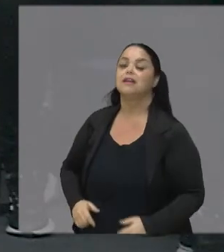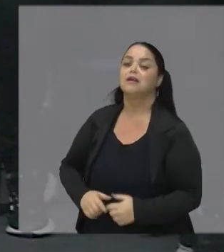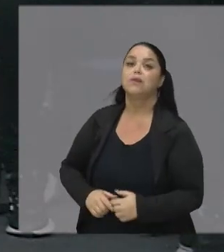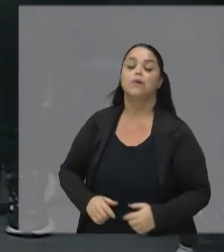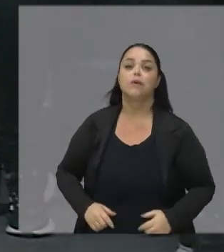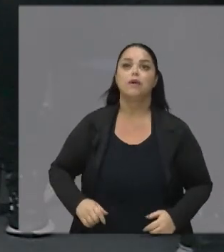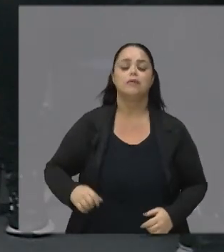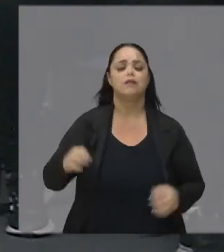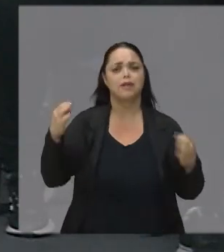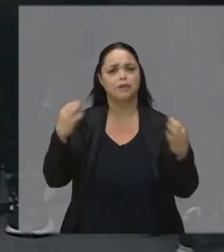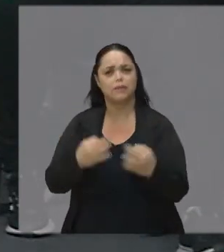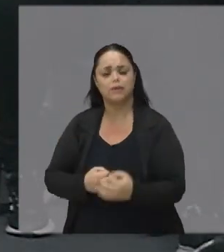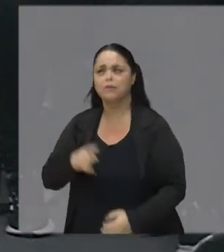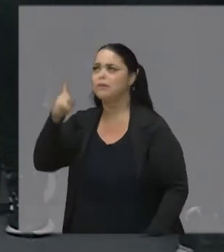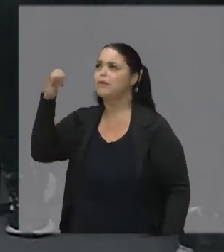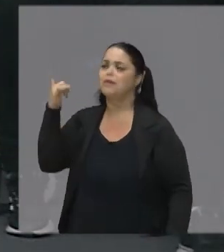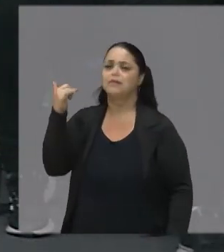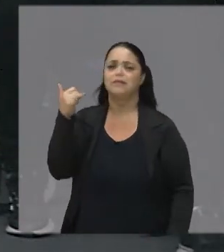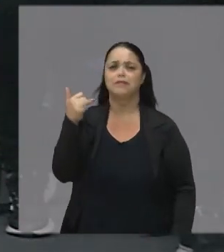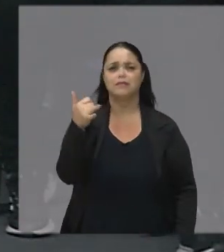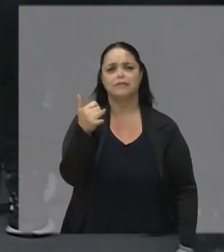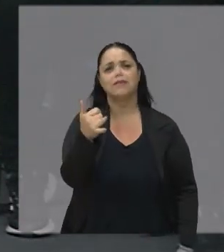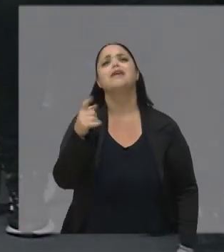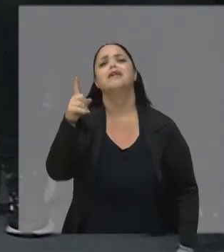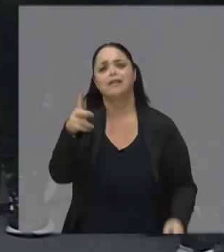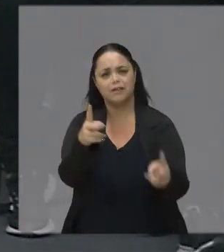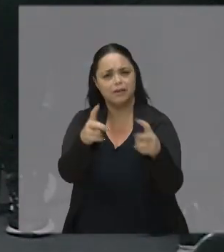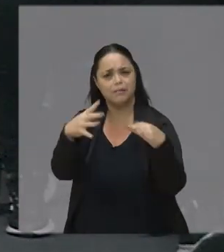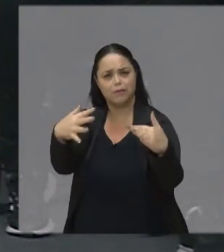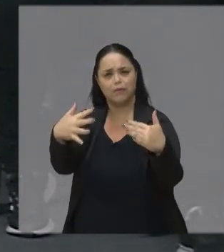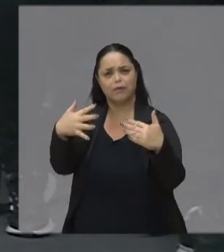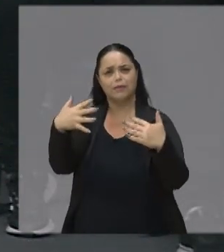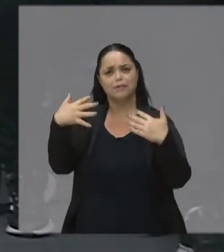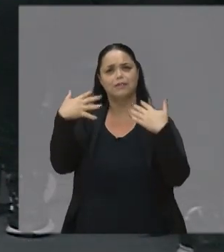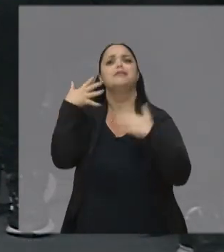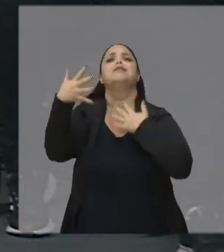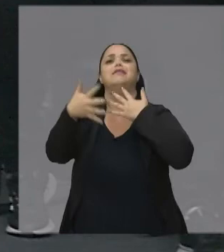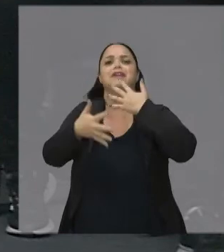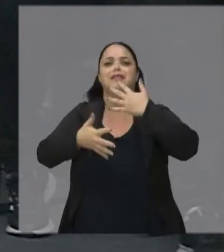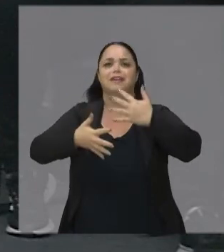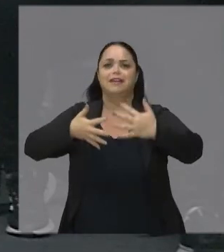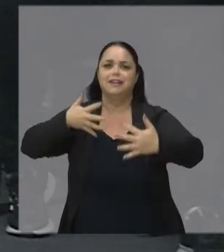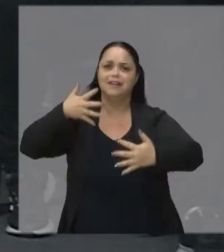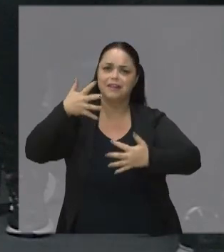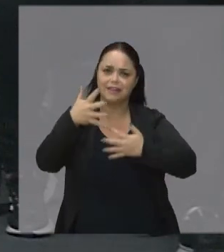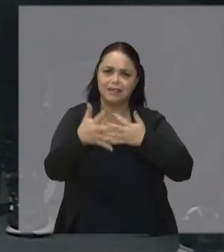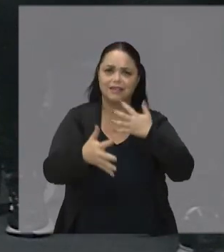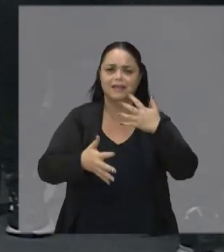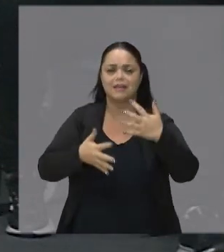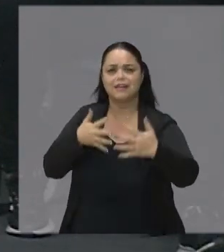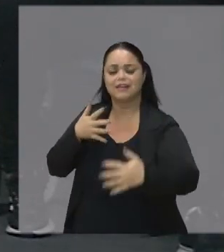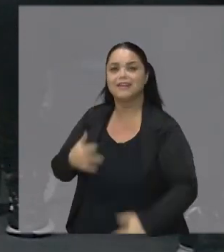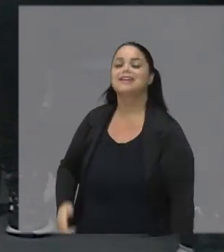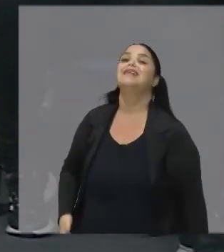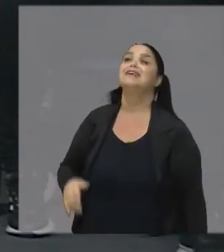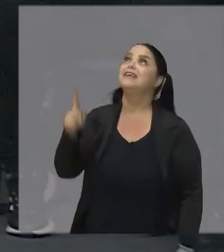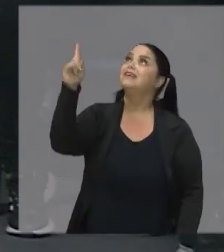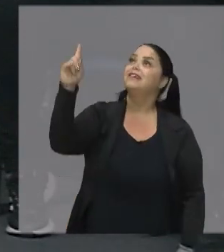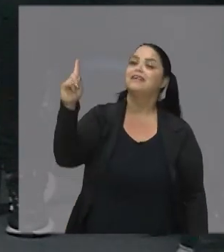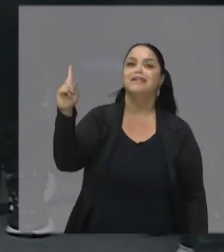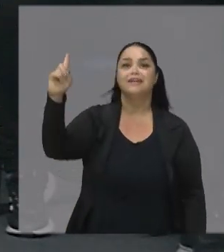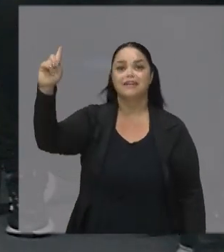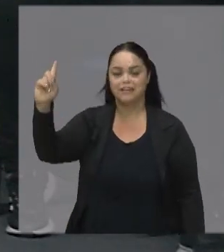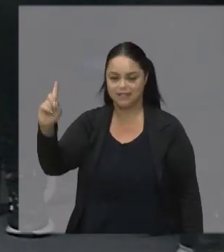Tão certo como Eu te falo E podes me ouvir Última vez Última Deus está em nós